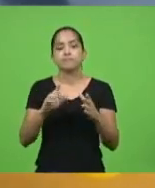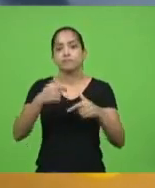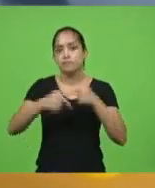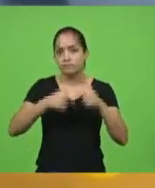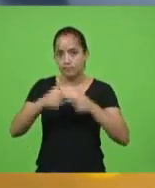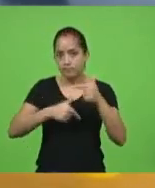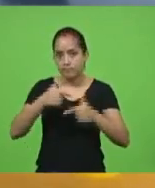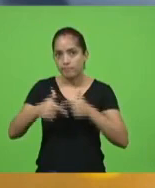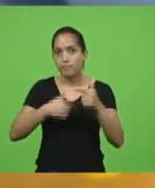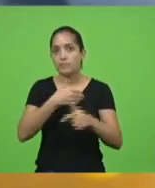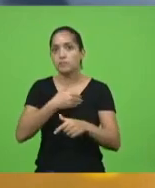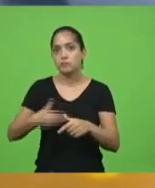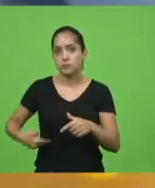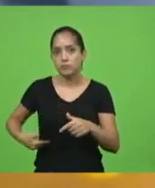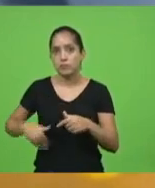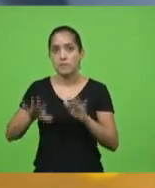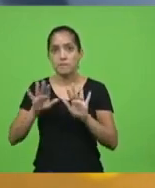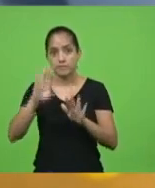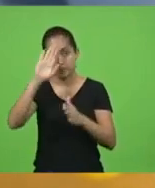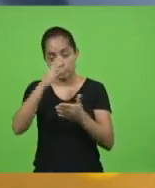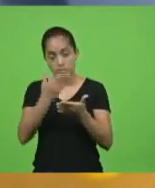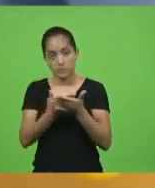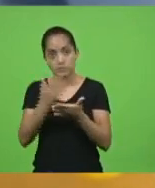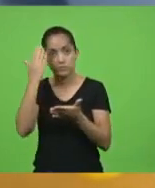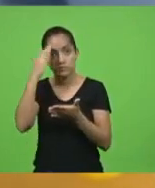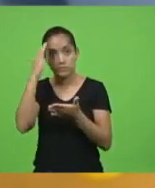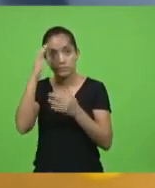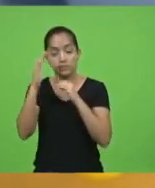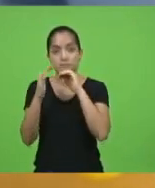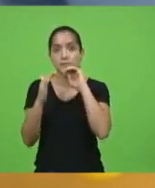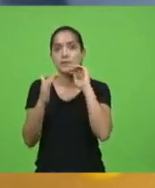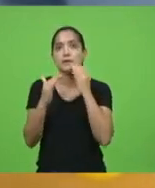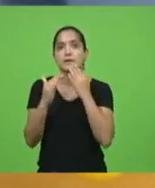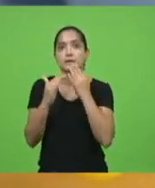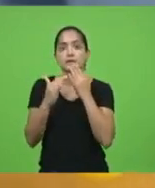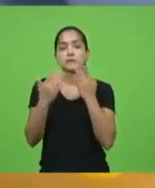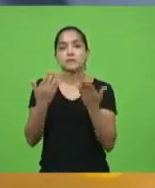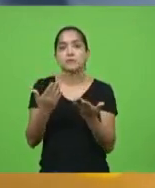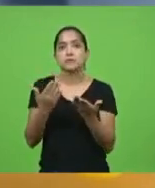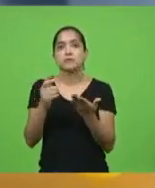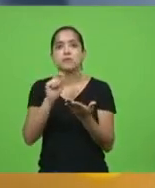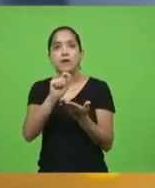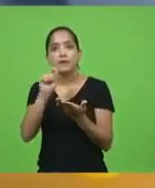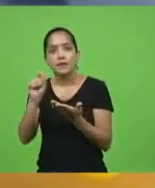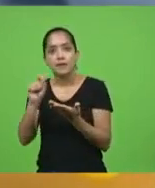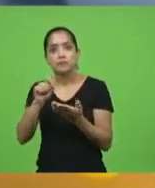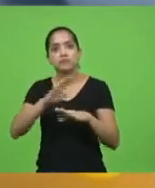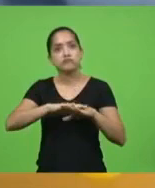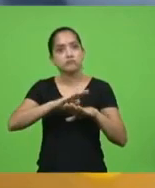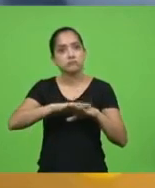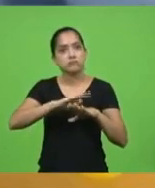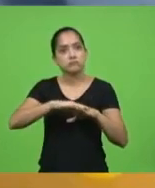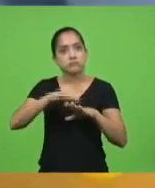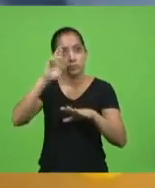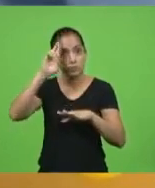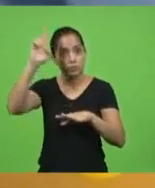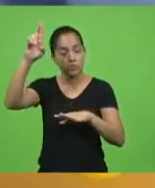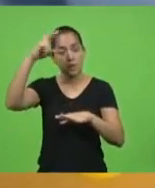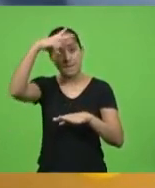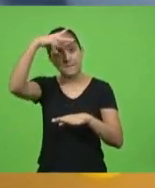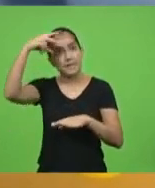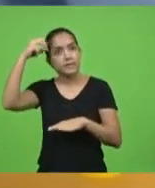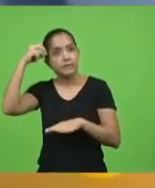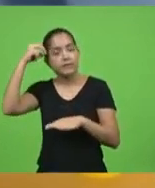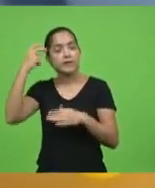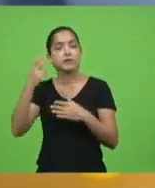quesito, eu acredito, entendo, que quem tem que legislar no âmbito do município é o prefeito municipal. E eu entendo, e o